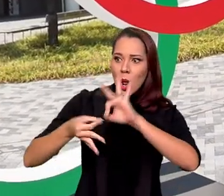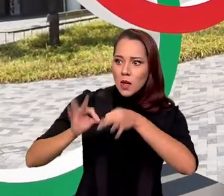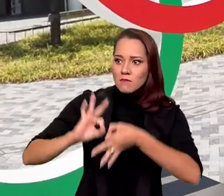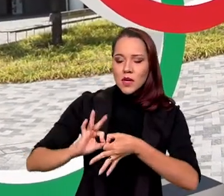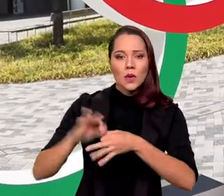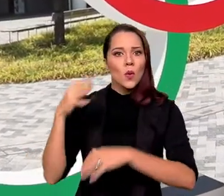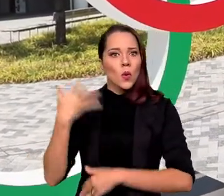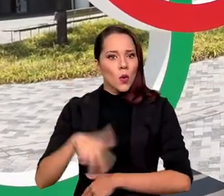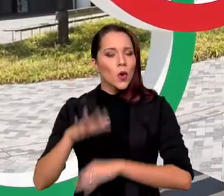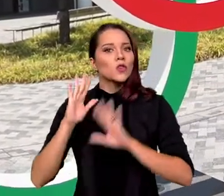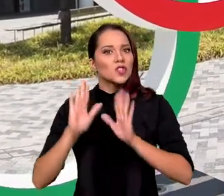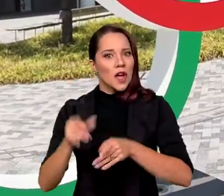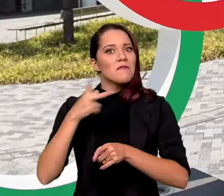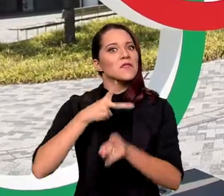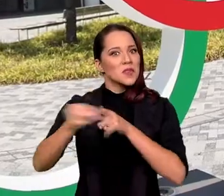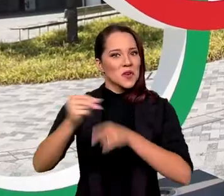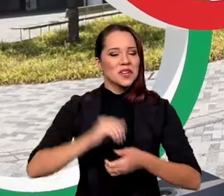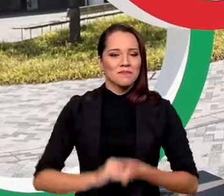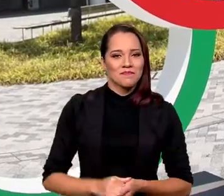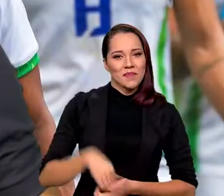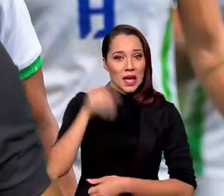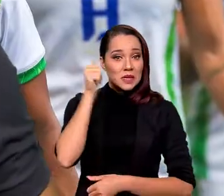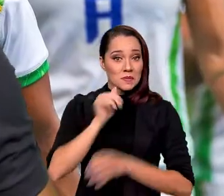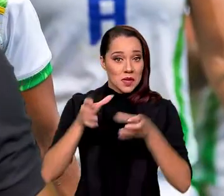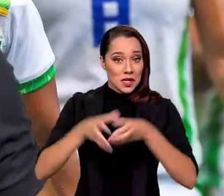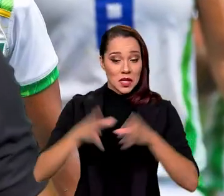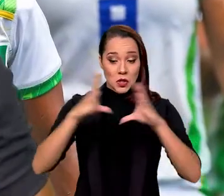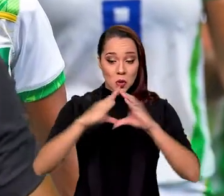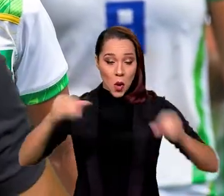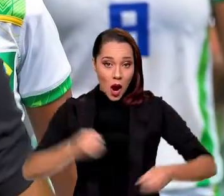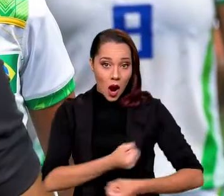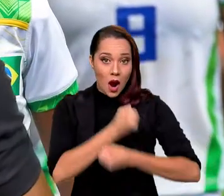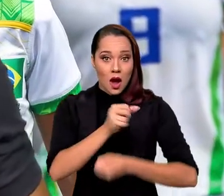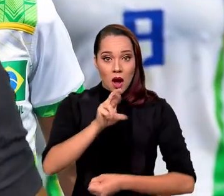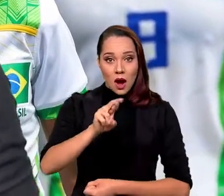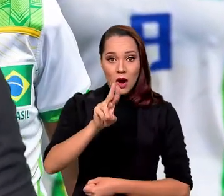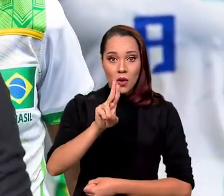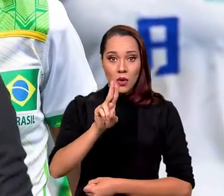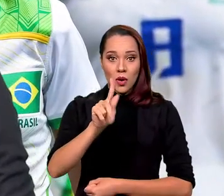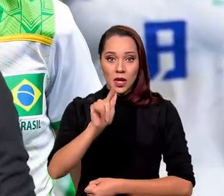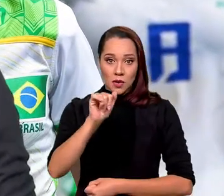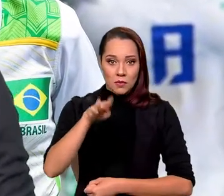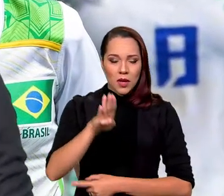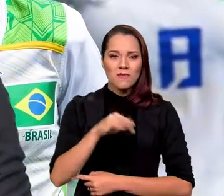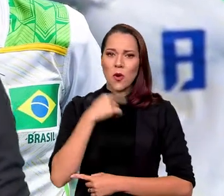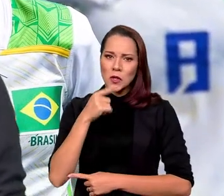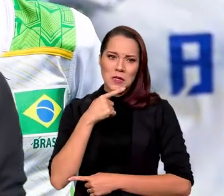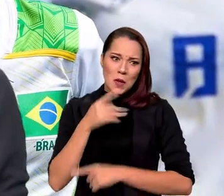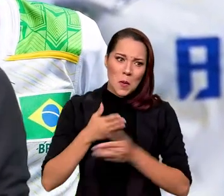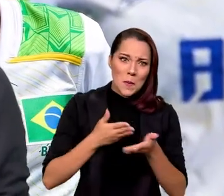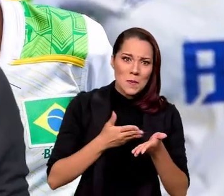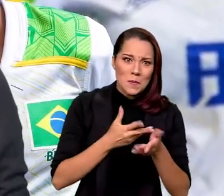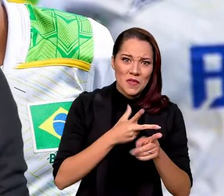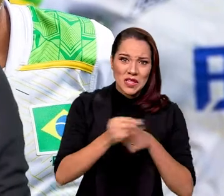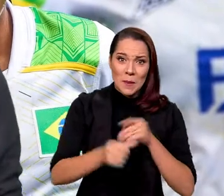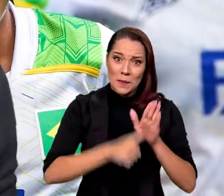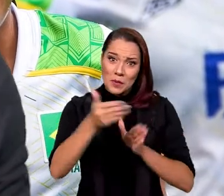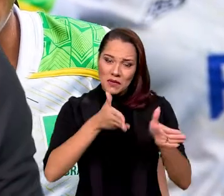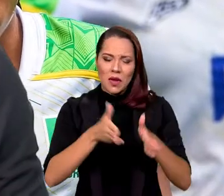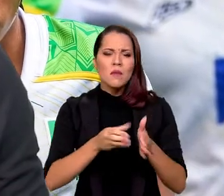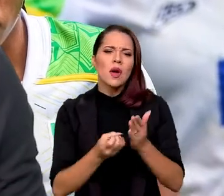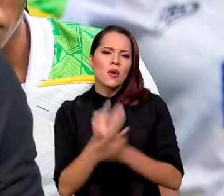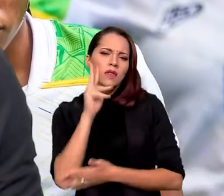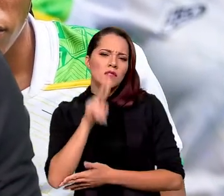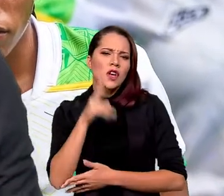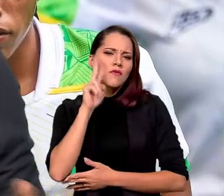chegar numa Olimpíada já é uma baita de uma vitória. As meninas do rugby, por exemplo, não conseguiram passar da primeira fase, mas quantas